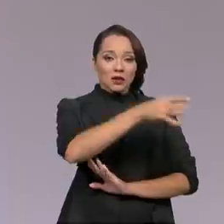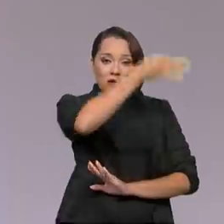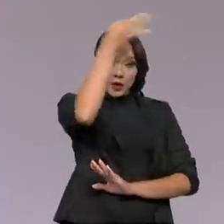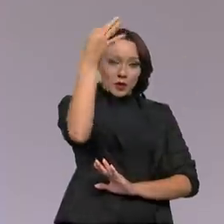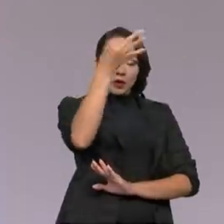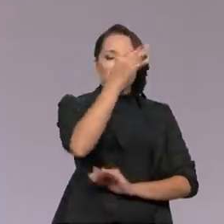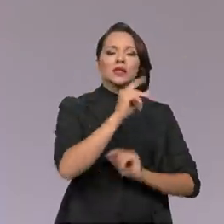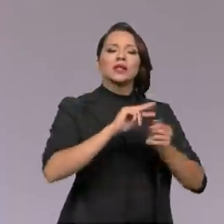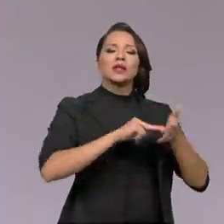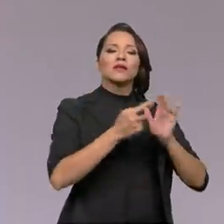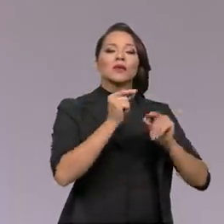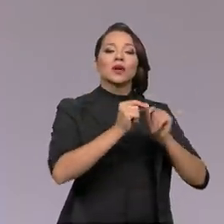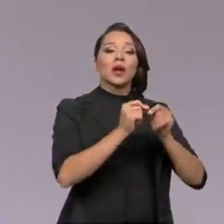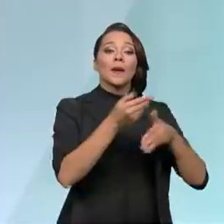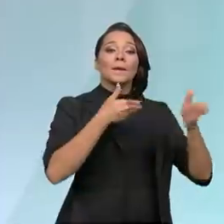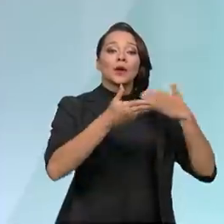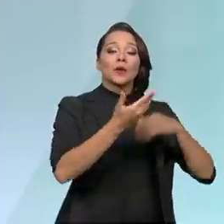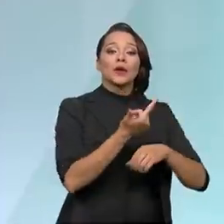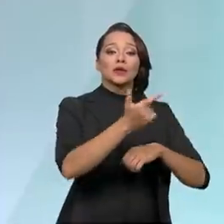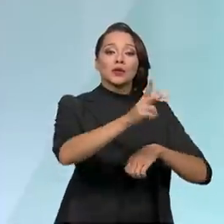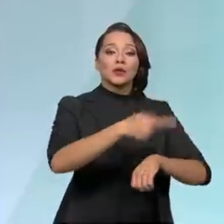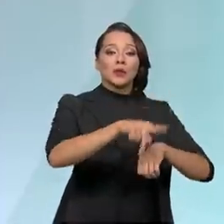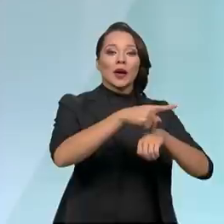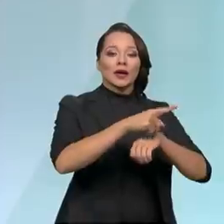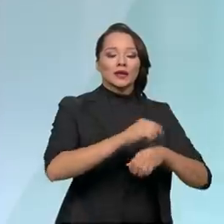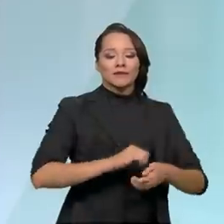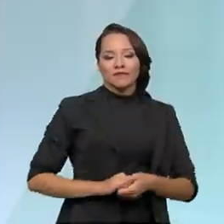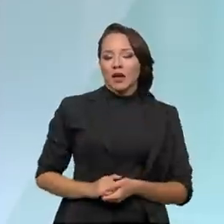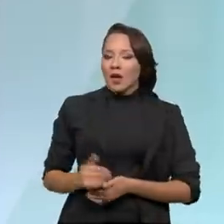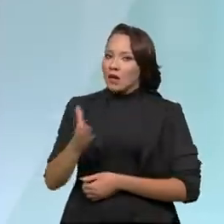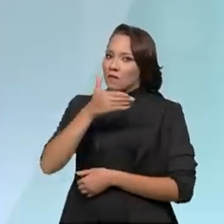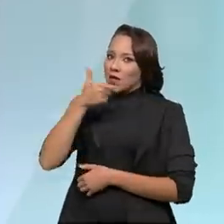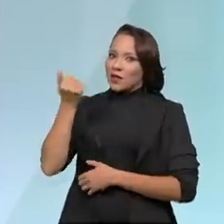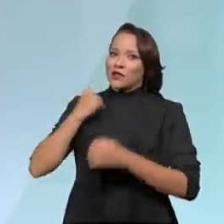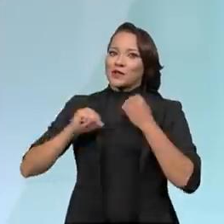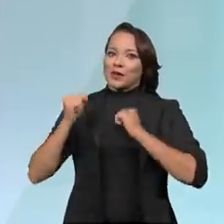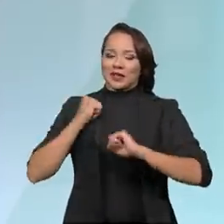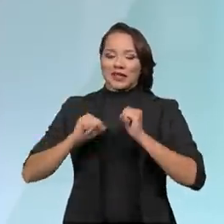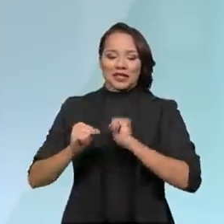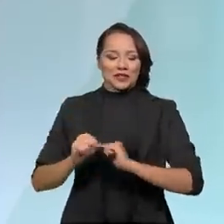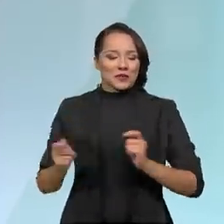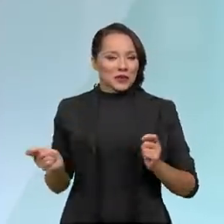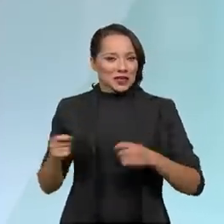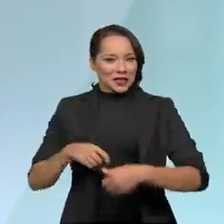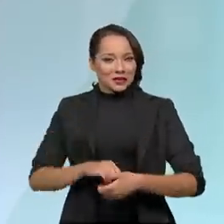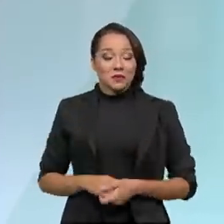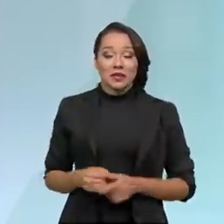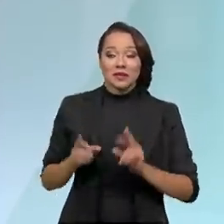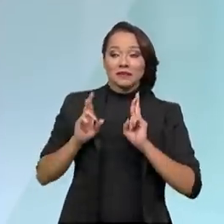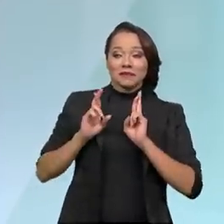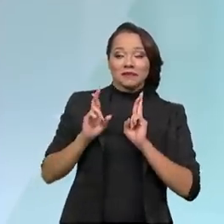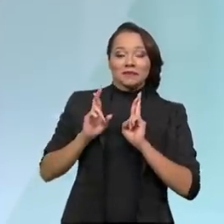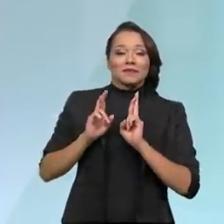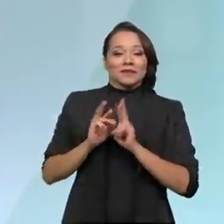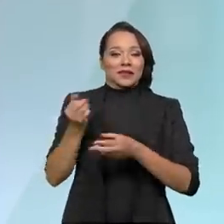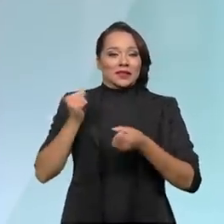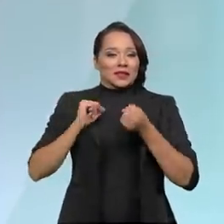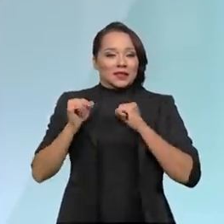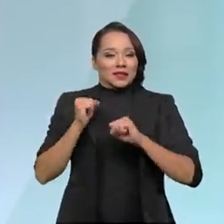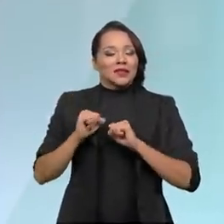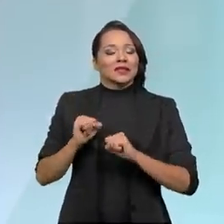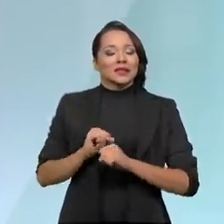comércio exterior brasileiro? A melhor expectativa possível, a gente aguarda isso com muita ansiedade.